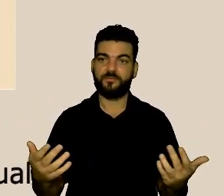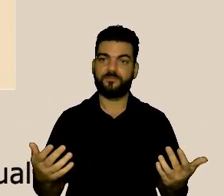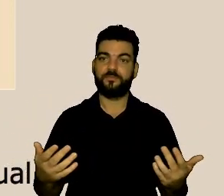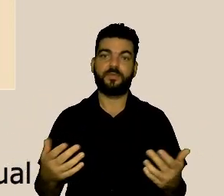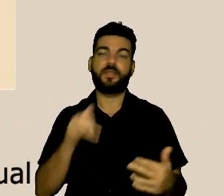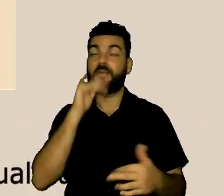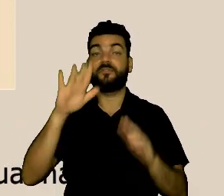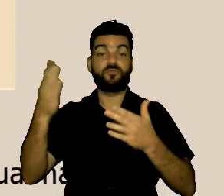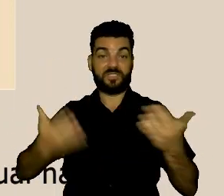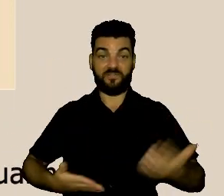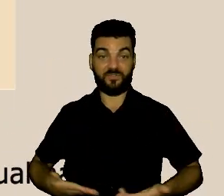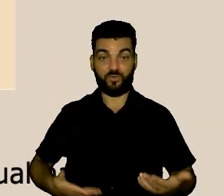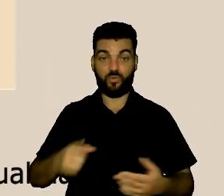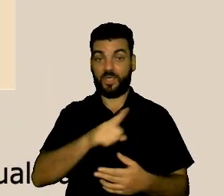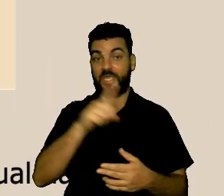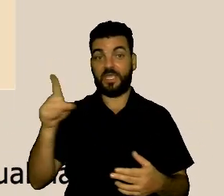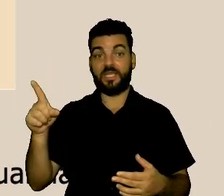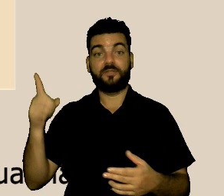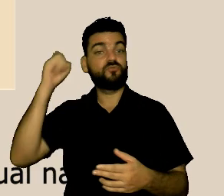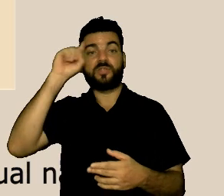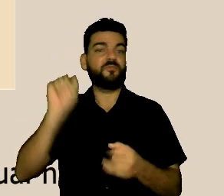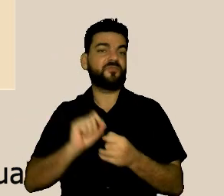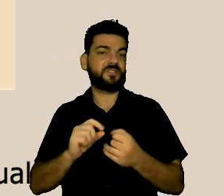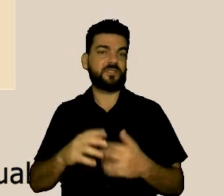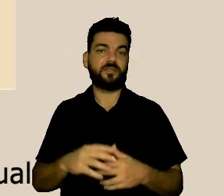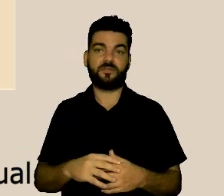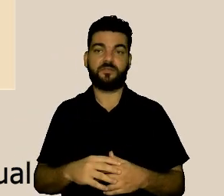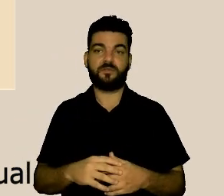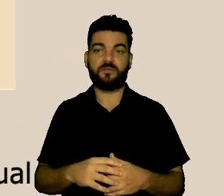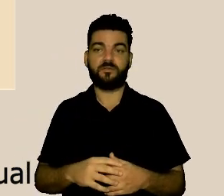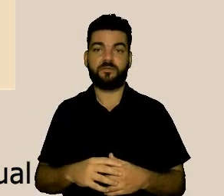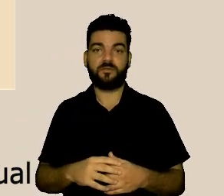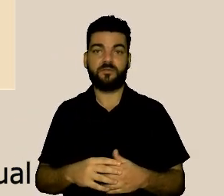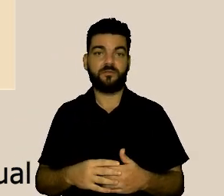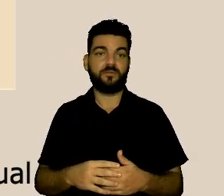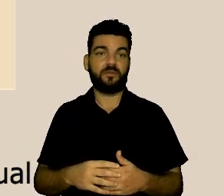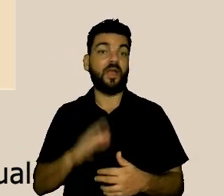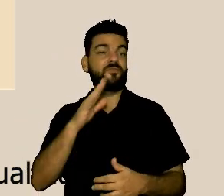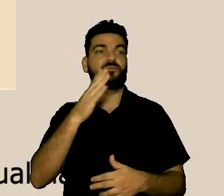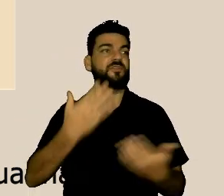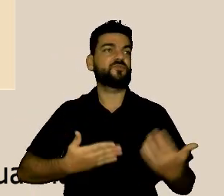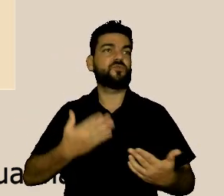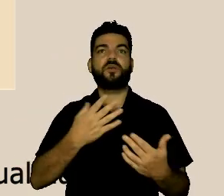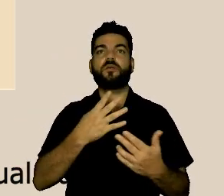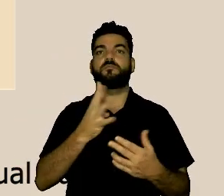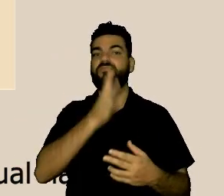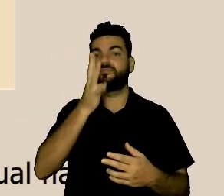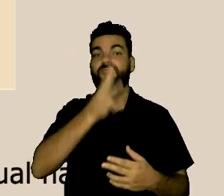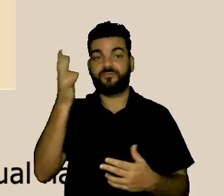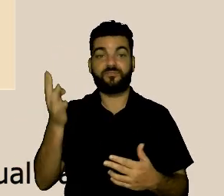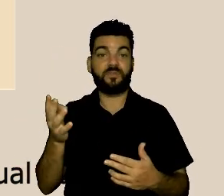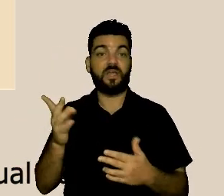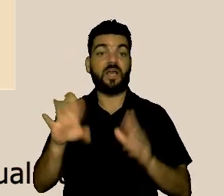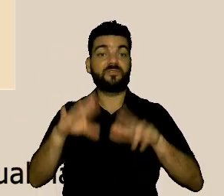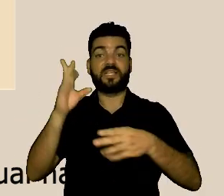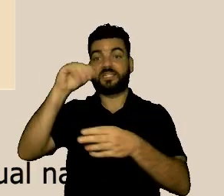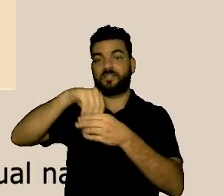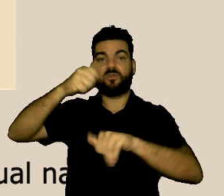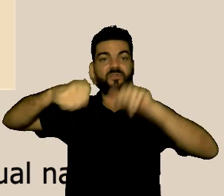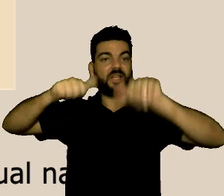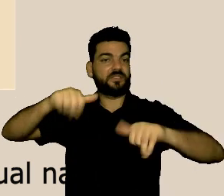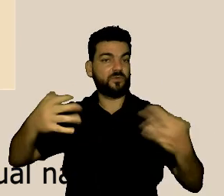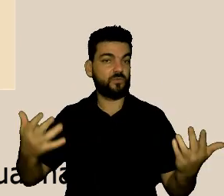servidor ele não tem um canal ele vai aonde ele achar às vezes ele faz dentro de uma avaliação de desempenho